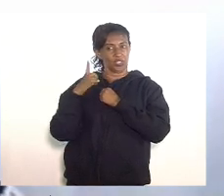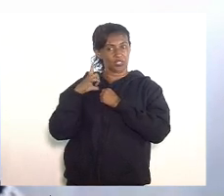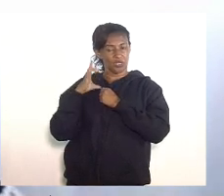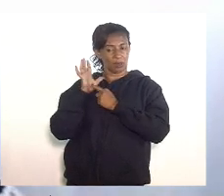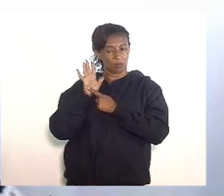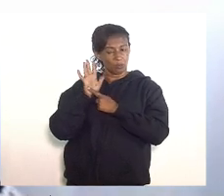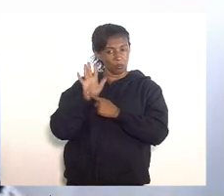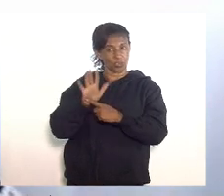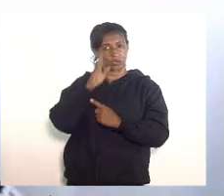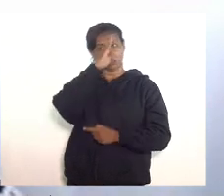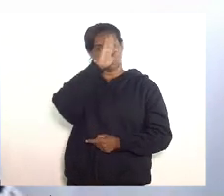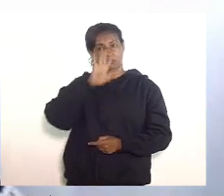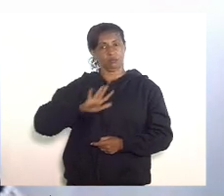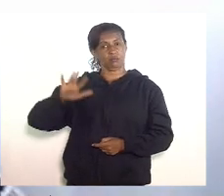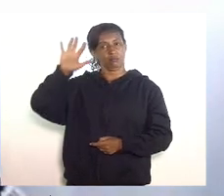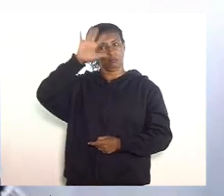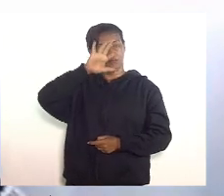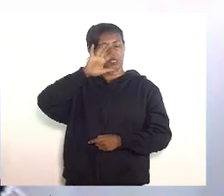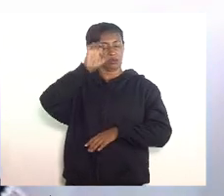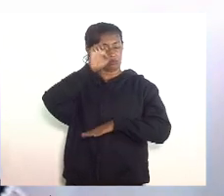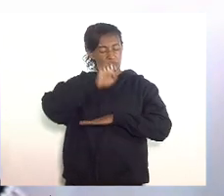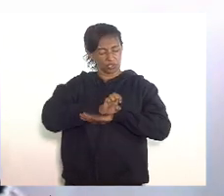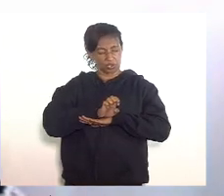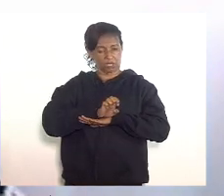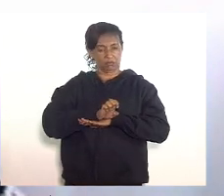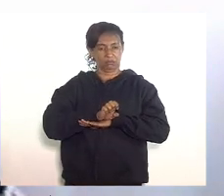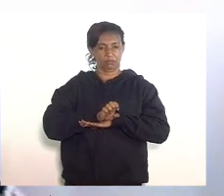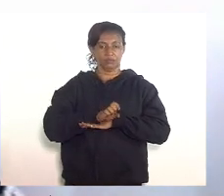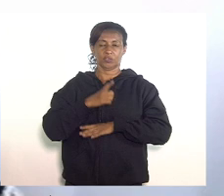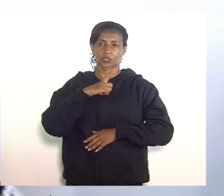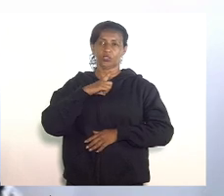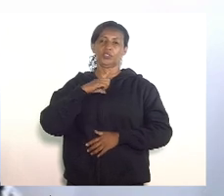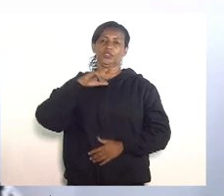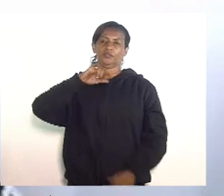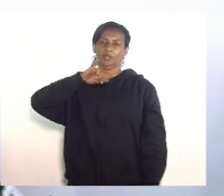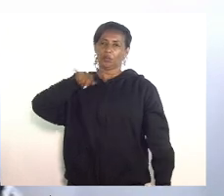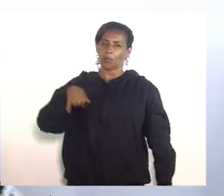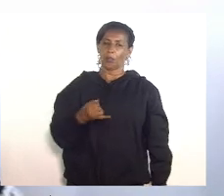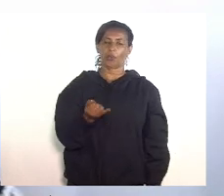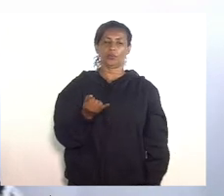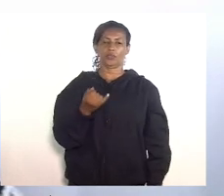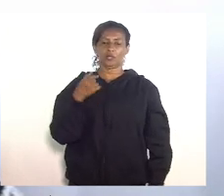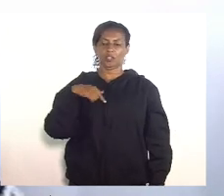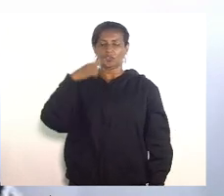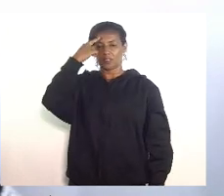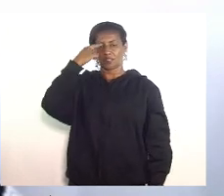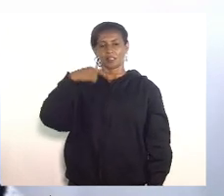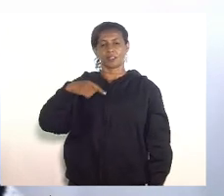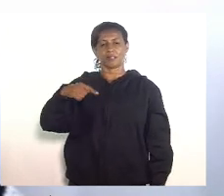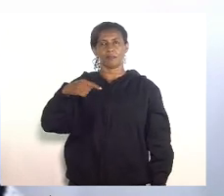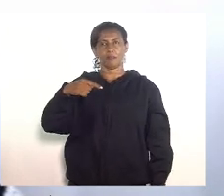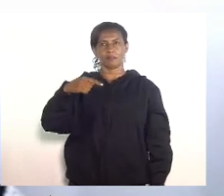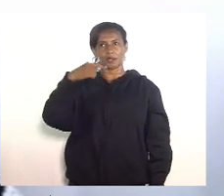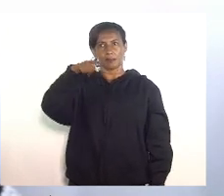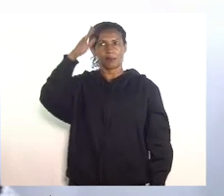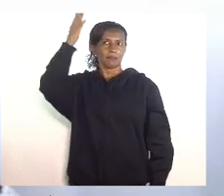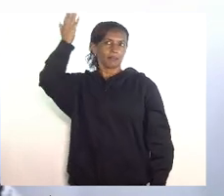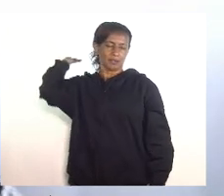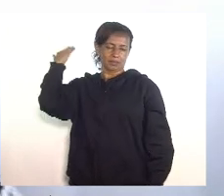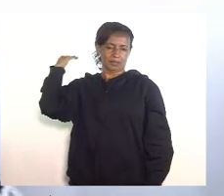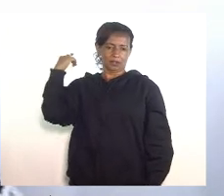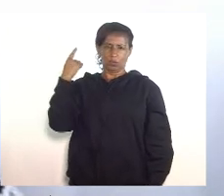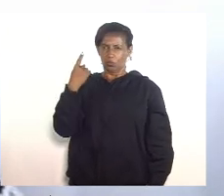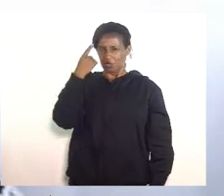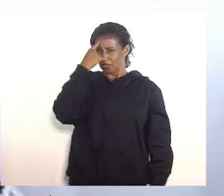apresentando no Brasil e também em nosso estado tive a oportunidade nessa semana na semana passada exatamente